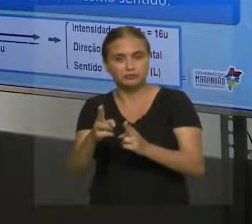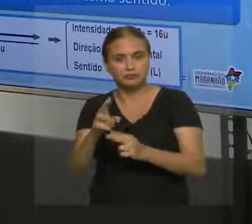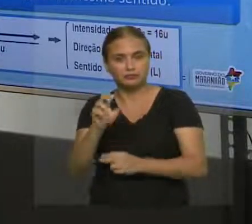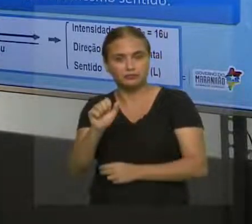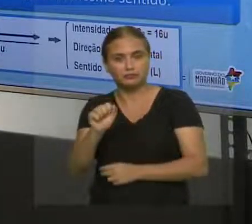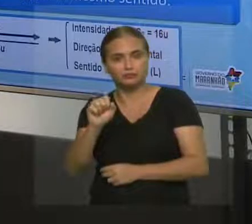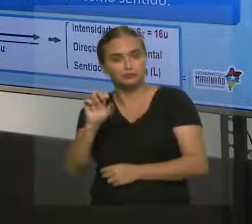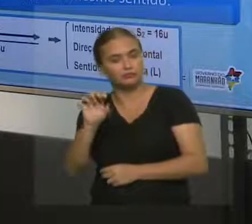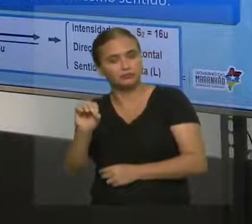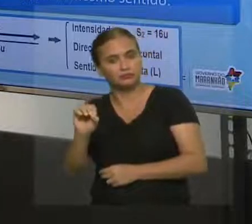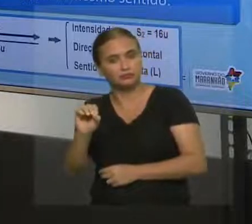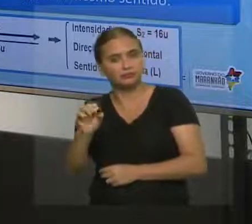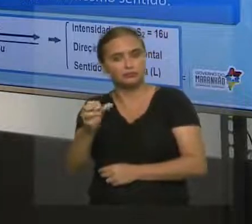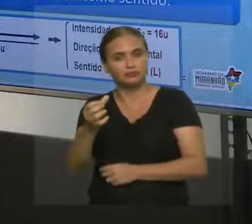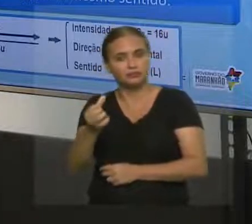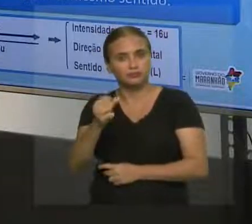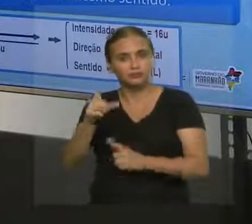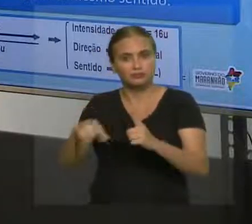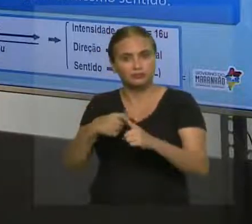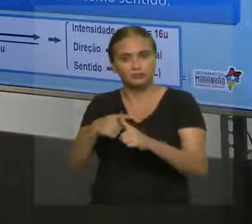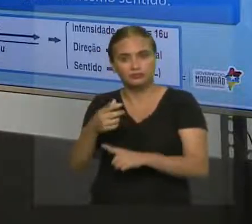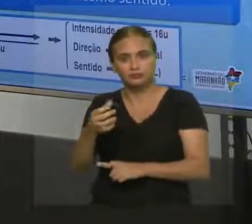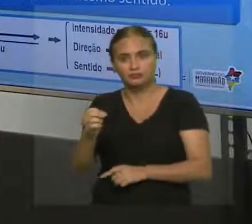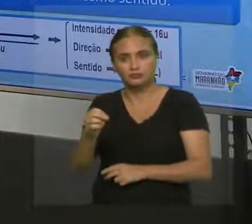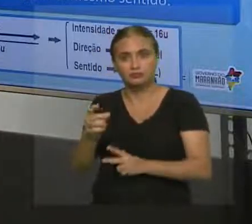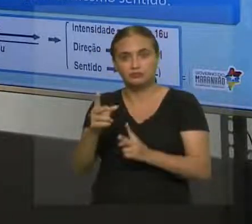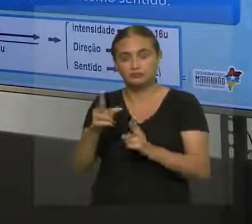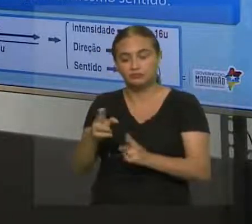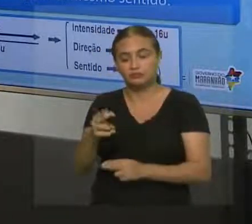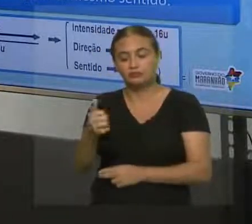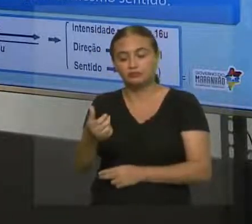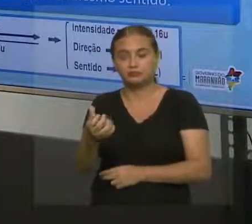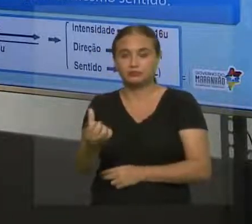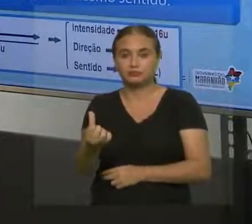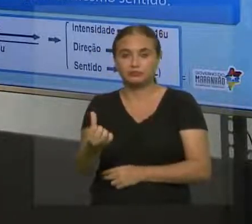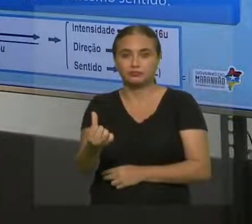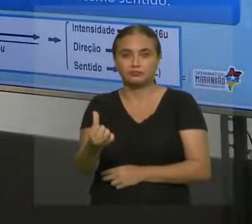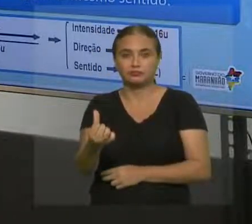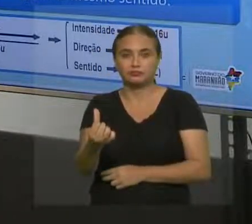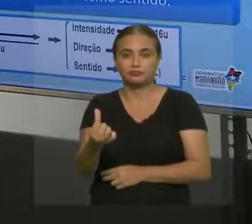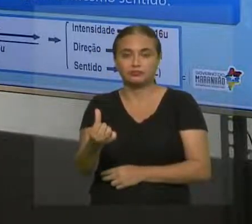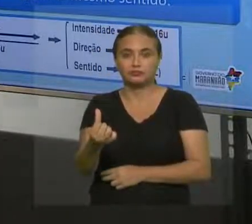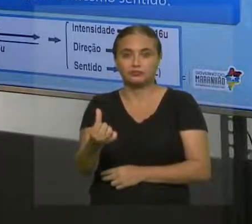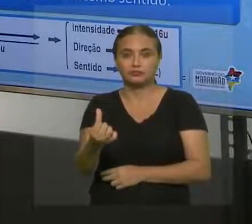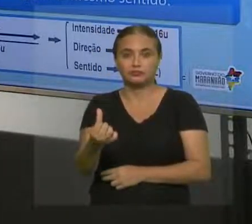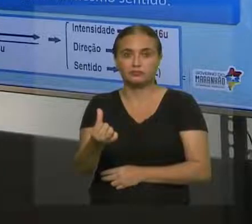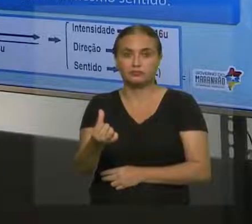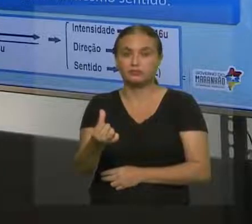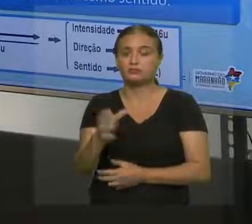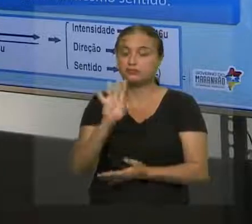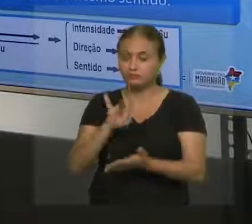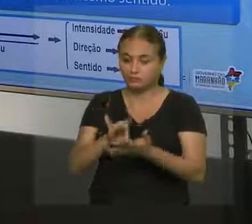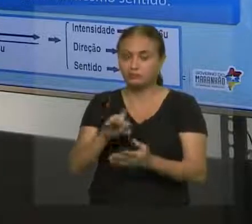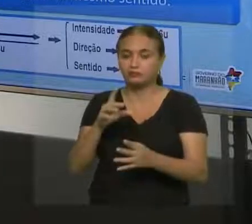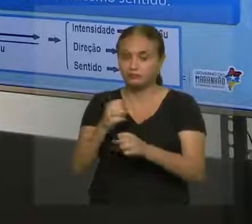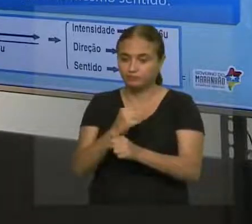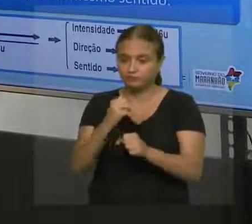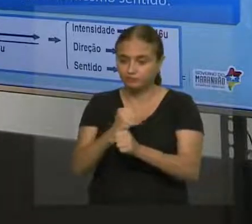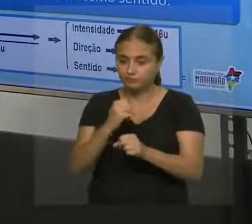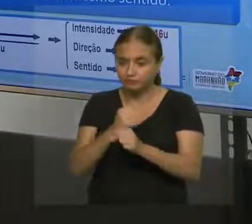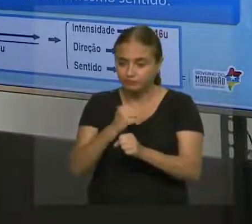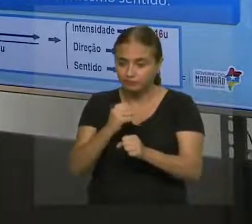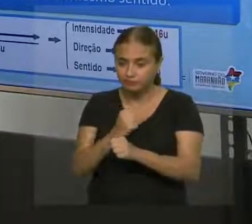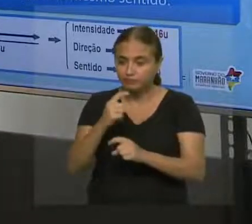estão para o mesmo lado, 6 mais 10 é 16. Ou seja, esse aqui é o caso que de fato você somou. ele